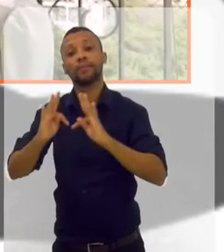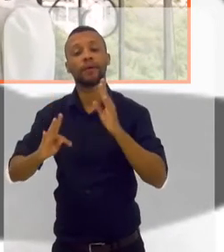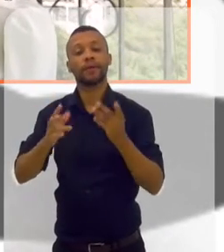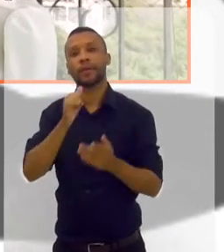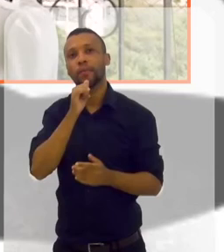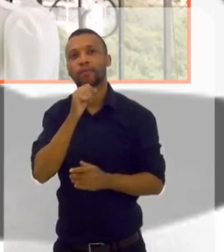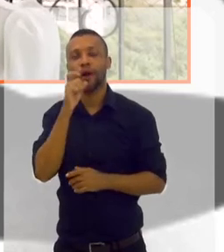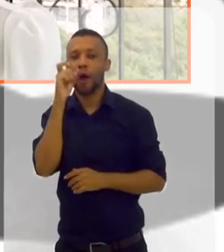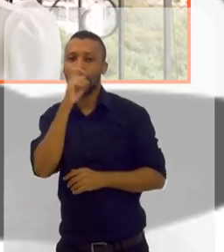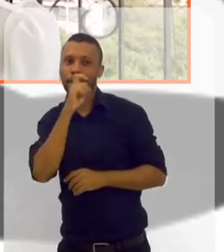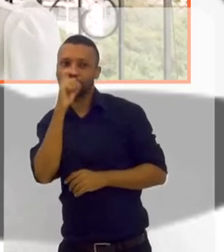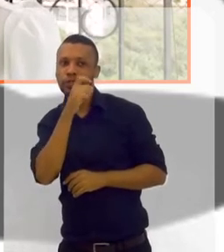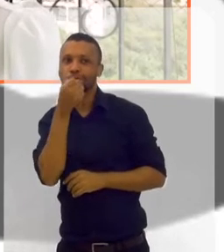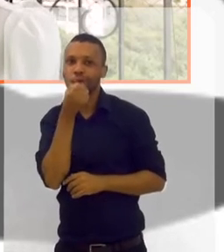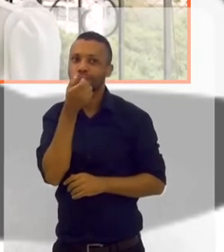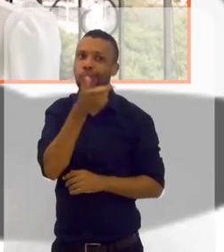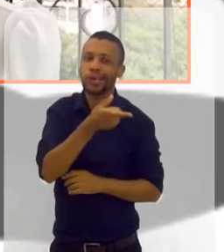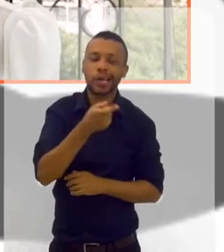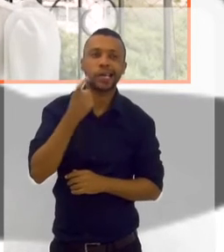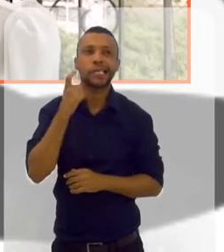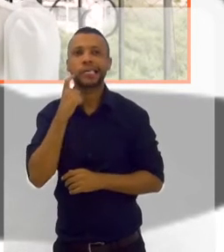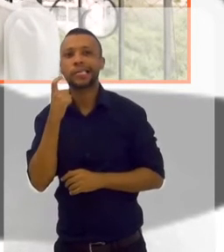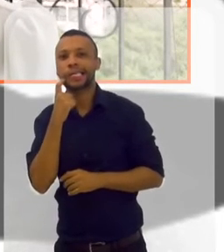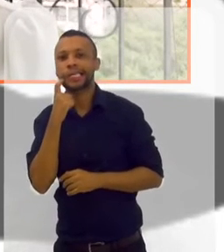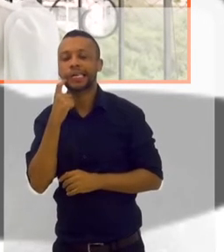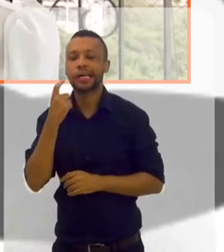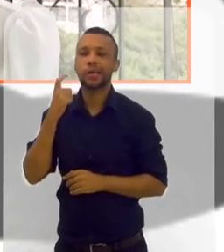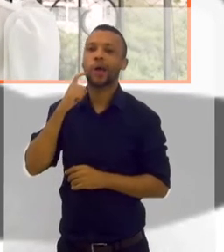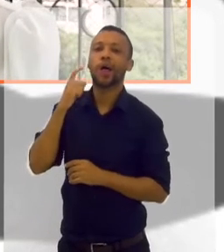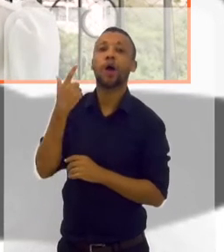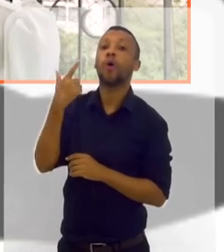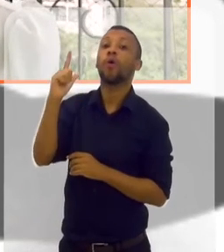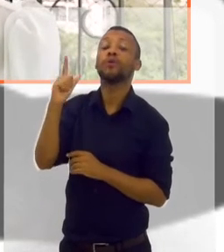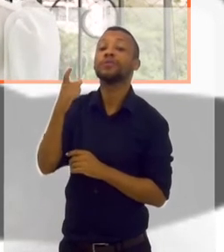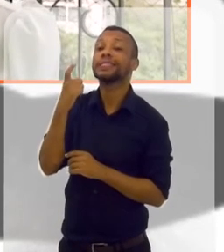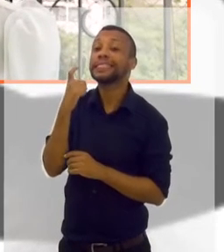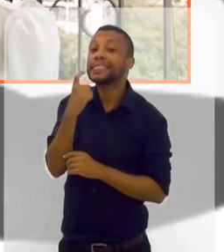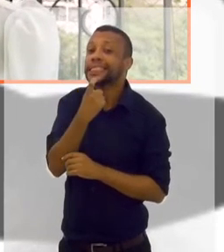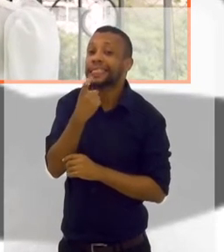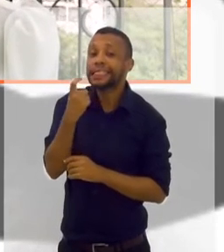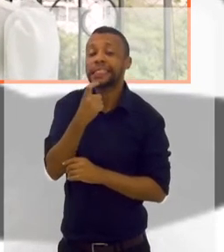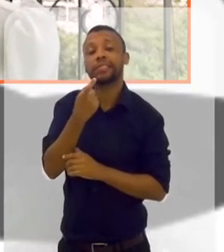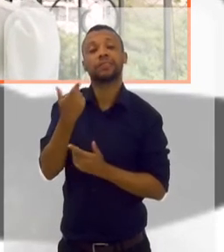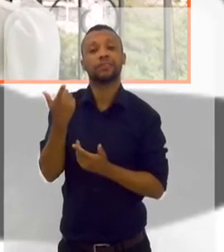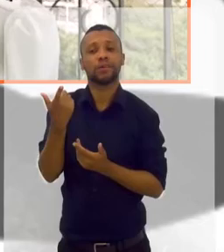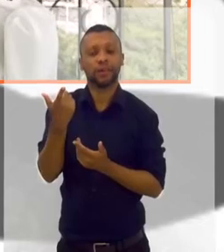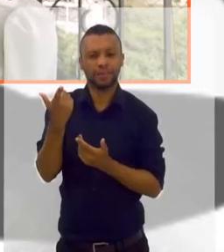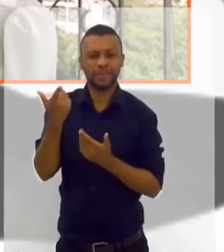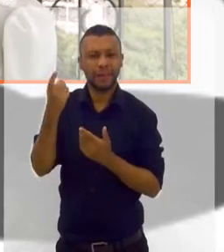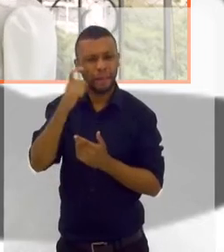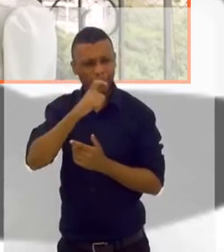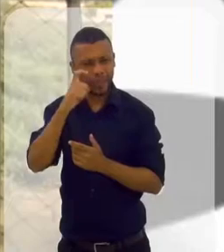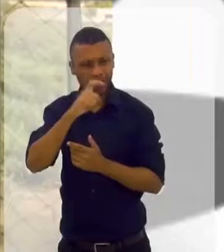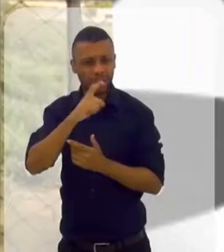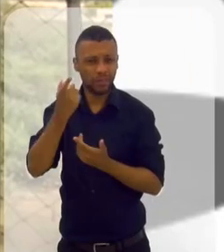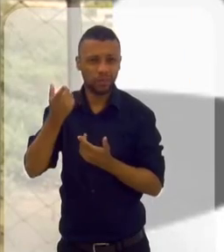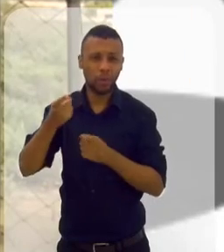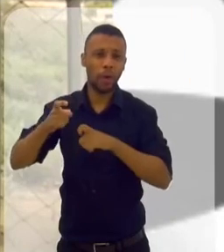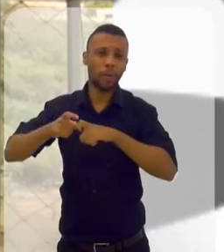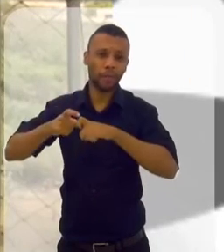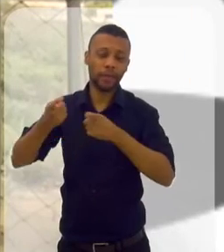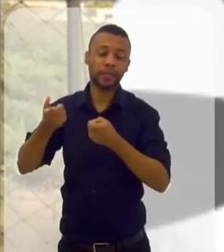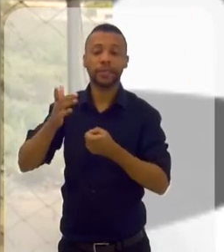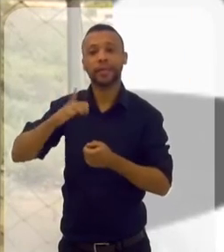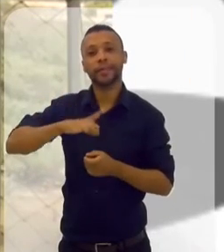dentista e fala, menti para o dentista, não contei que o dente doendo é esse, era aquele aqui. E aí, qual é a graça disso, né? Pois é.